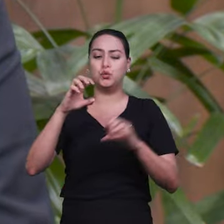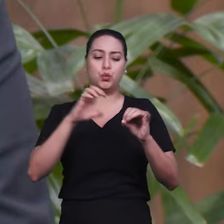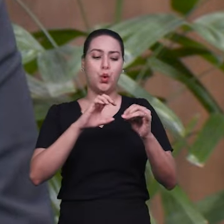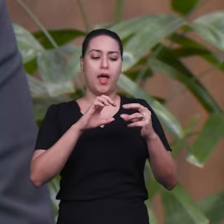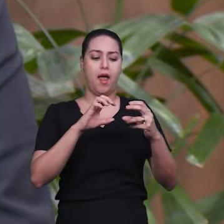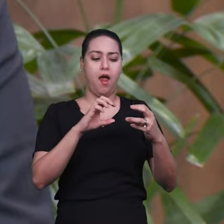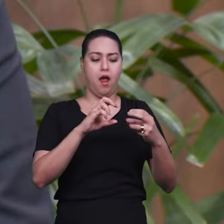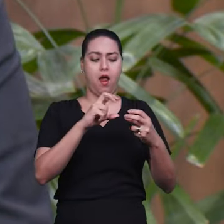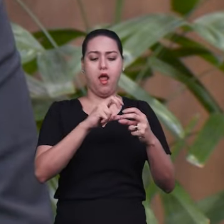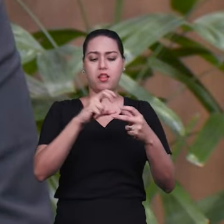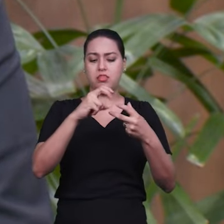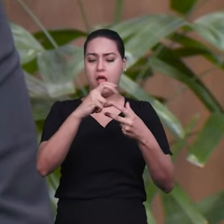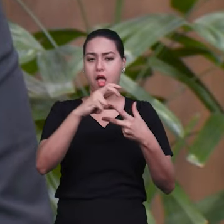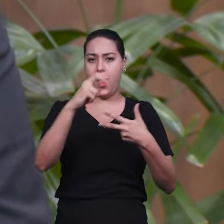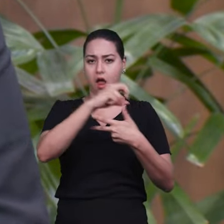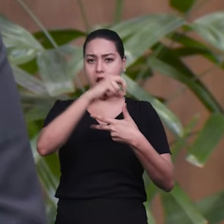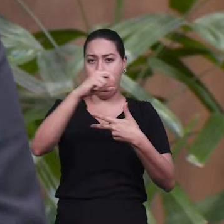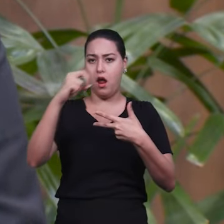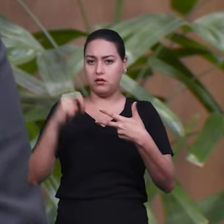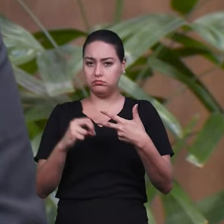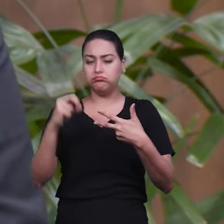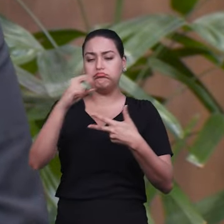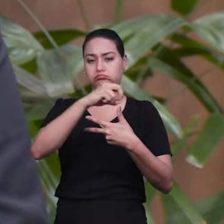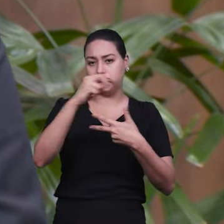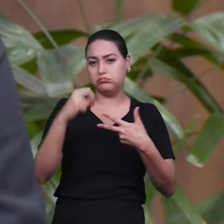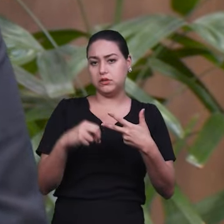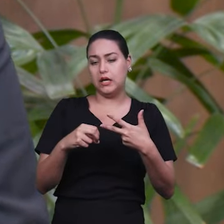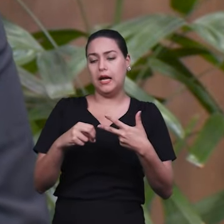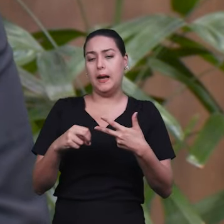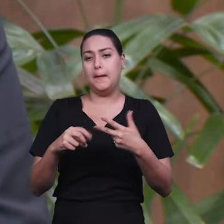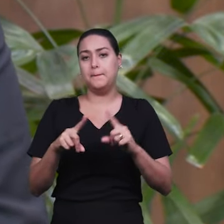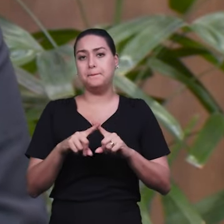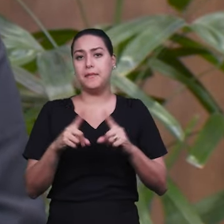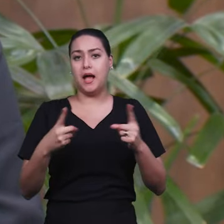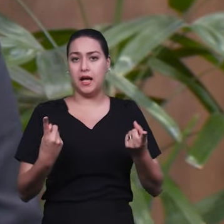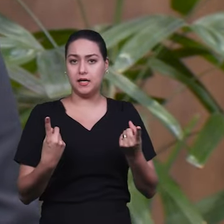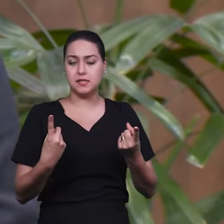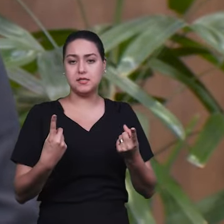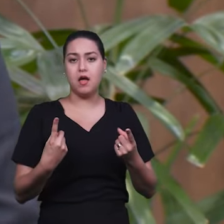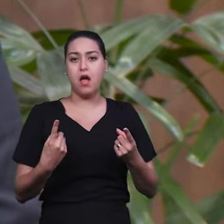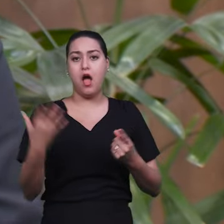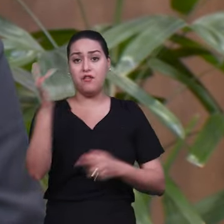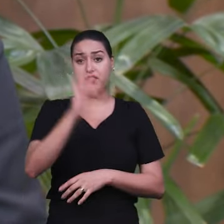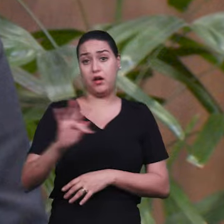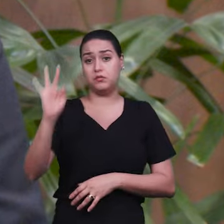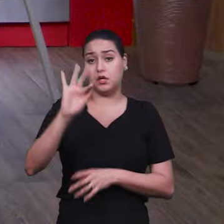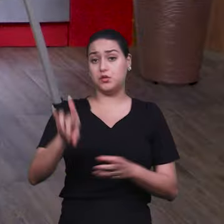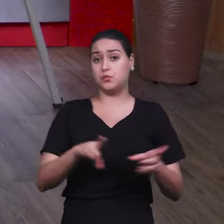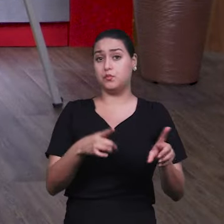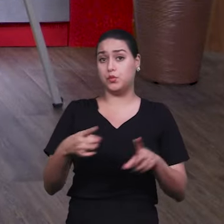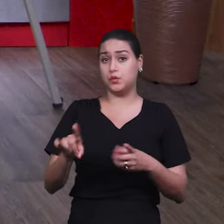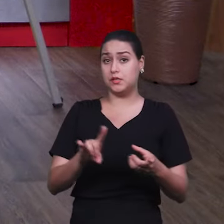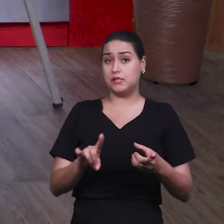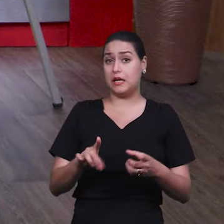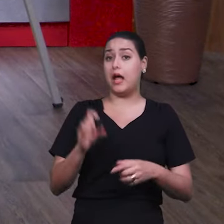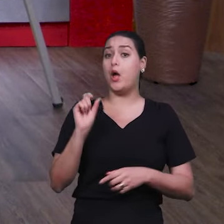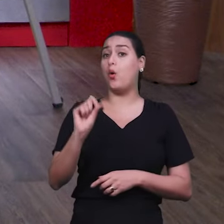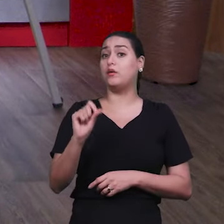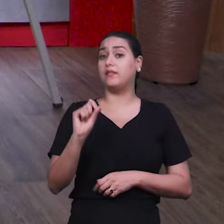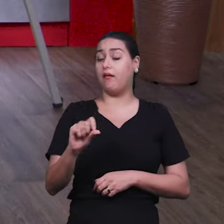O caso de faculdade de música, ela tem essa exigência do conhecimento. que chamar... A gente chama de testabilidade